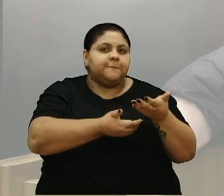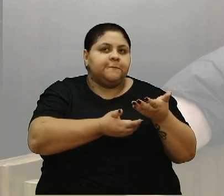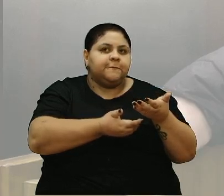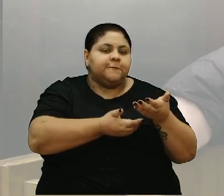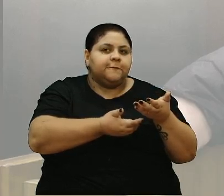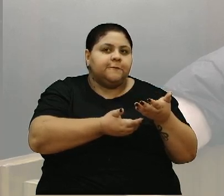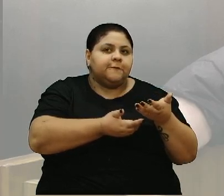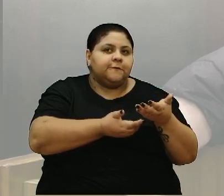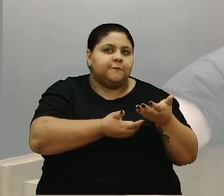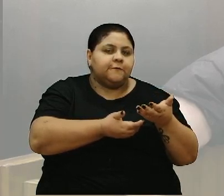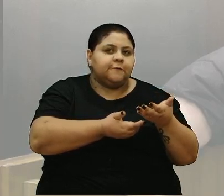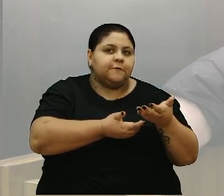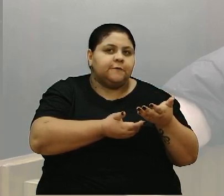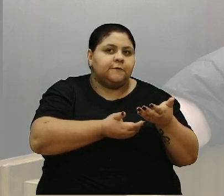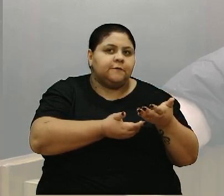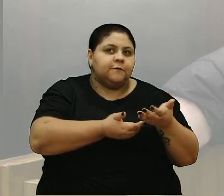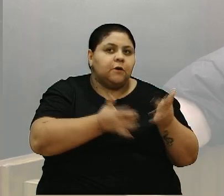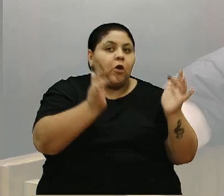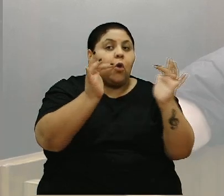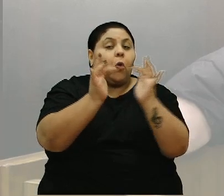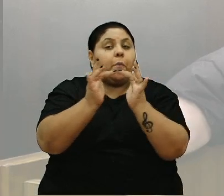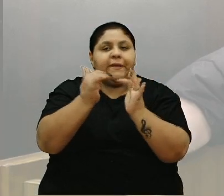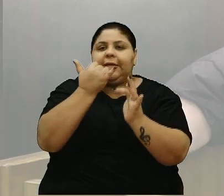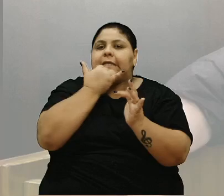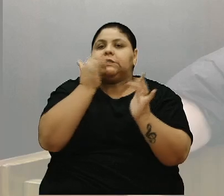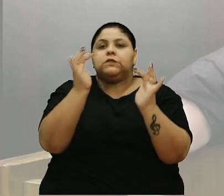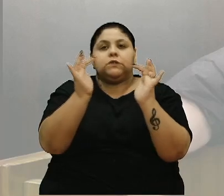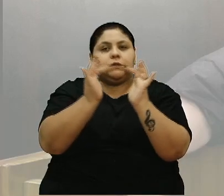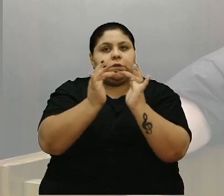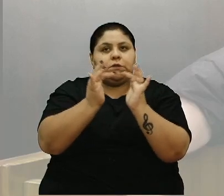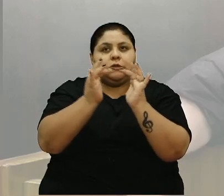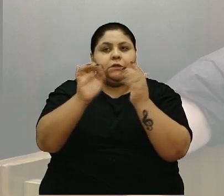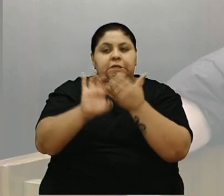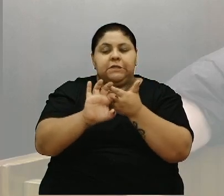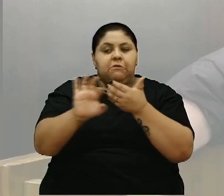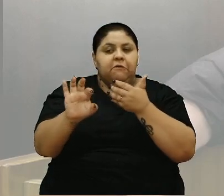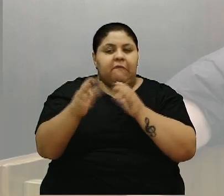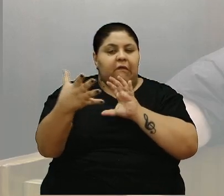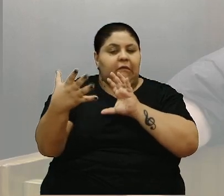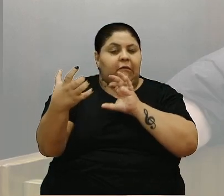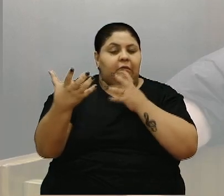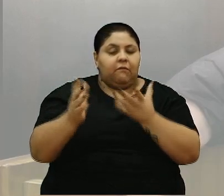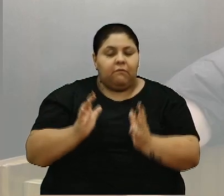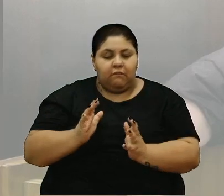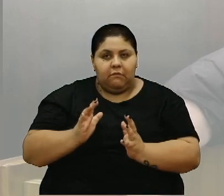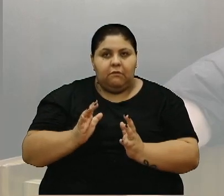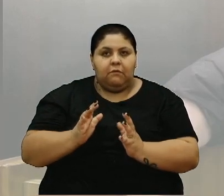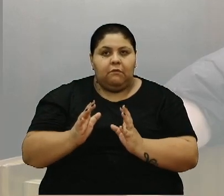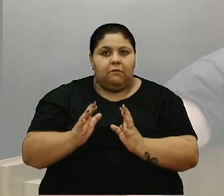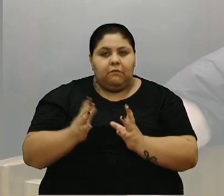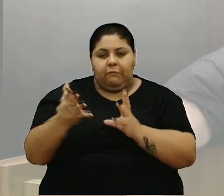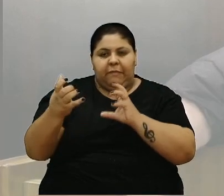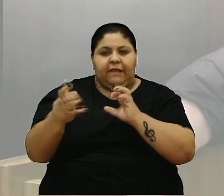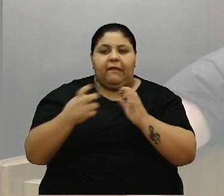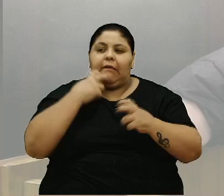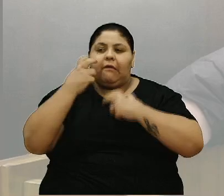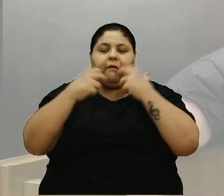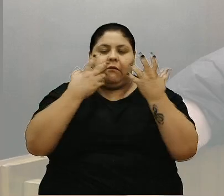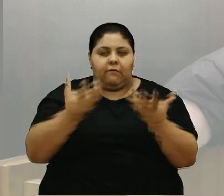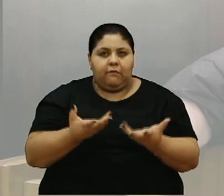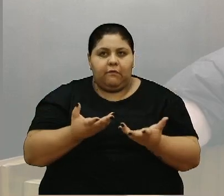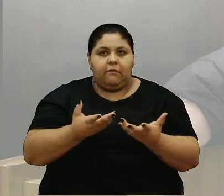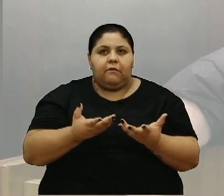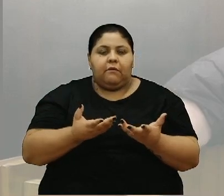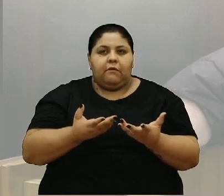e não se afastar com ofensas, gritaria e brigas, quando a